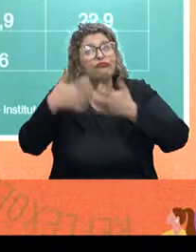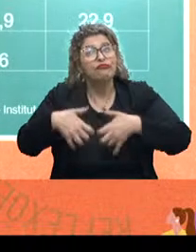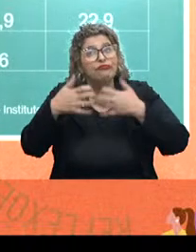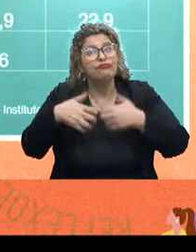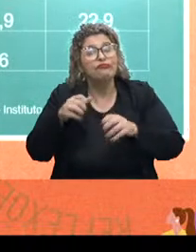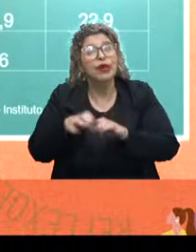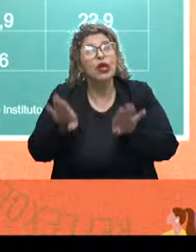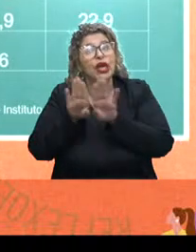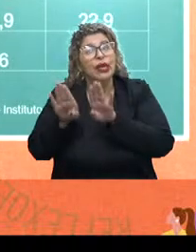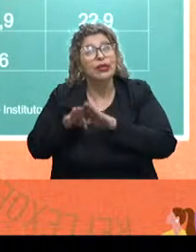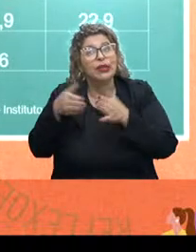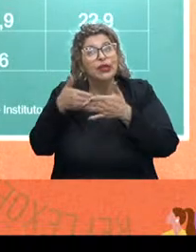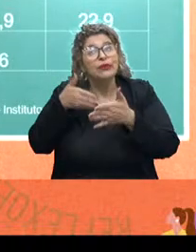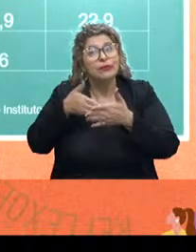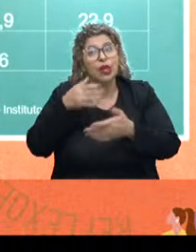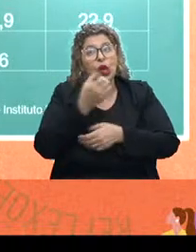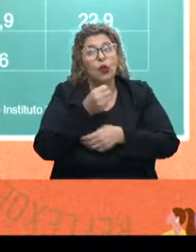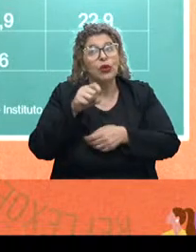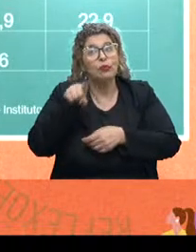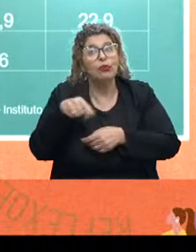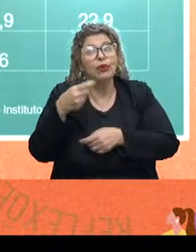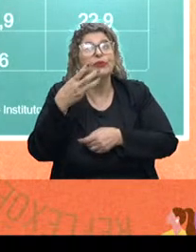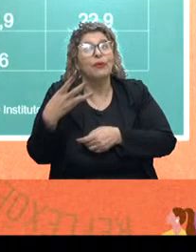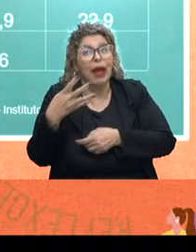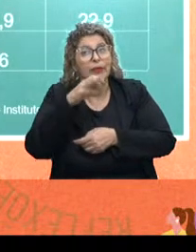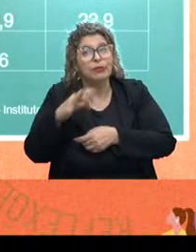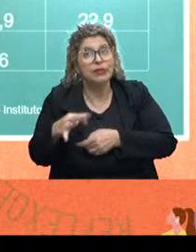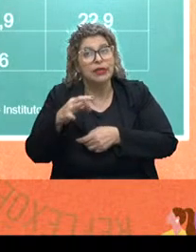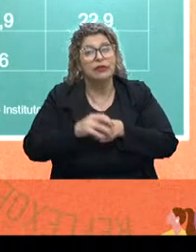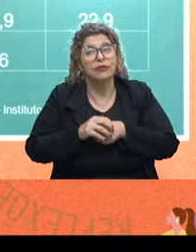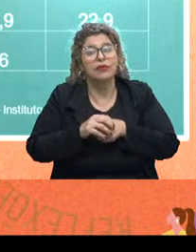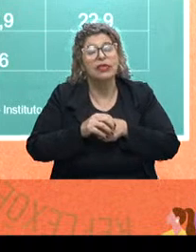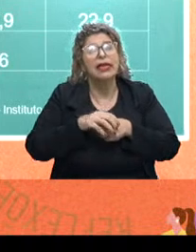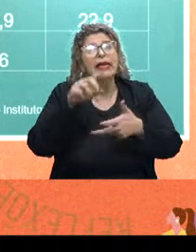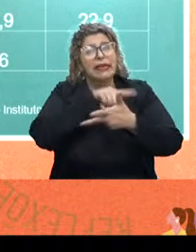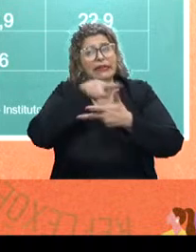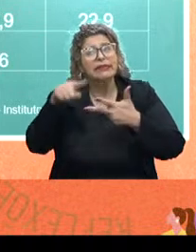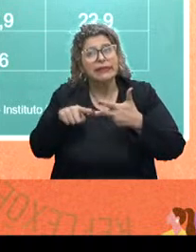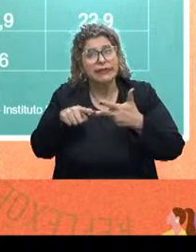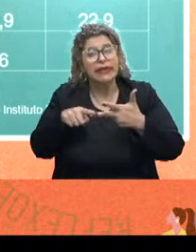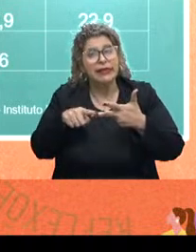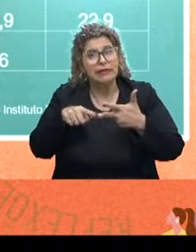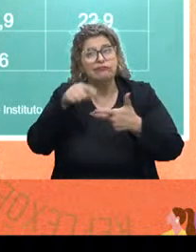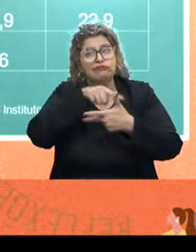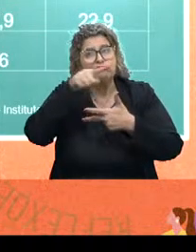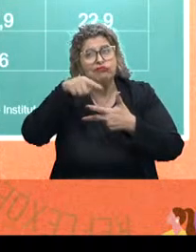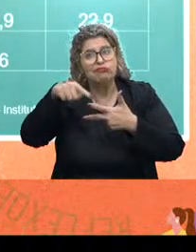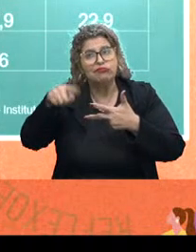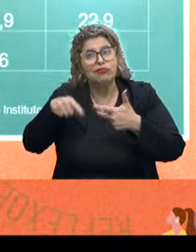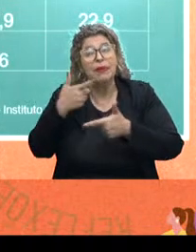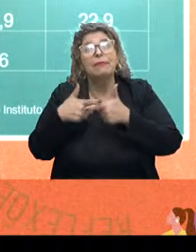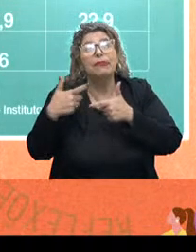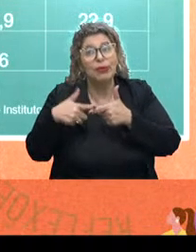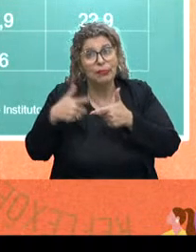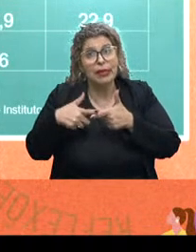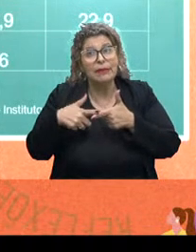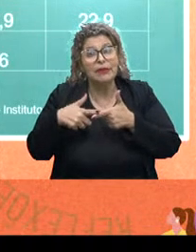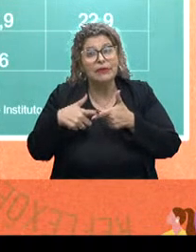medidas restritivas, 8,4. Esses três itens, esses três problemas,